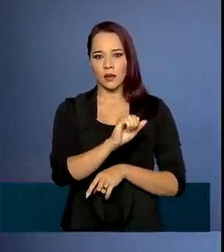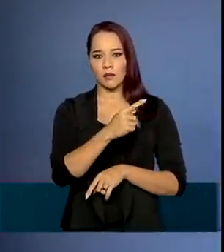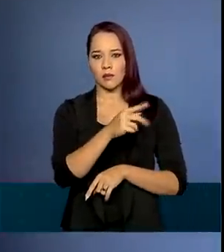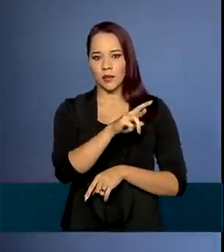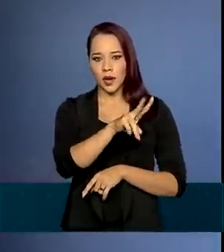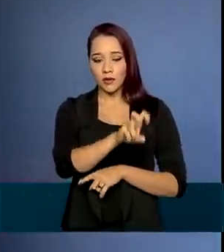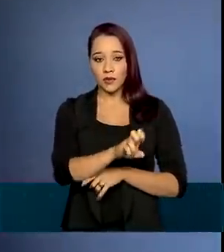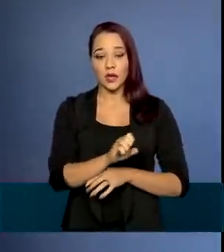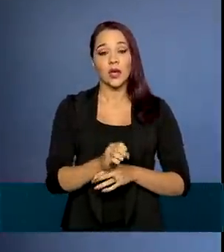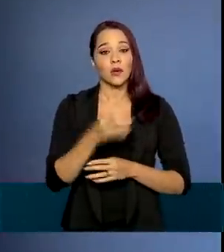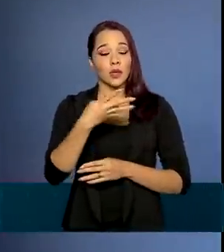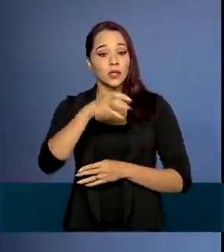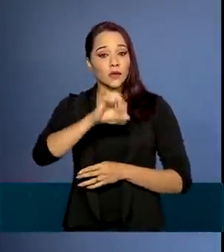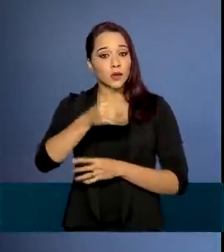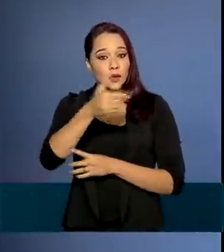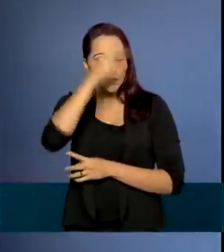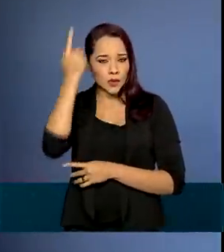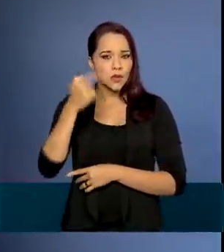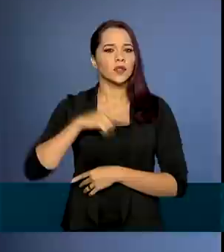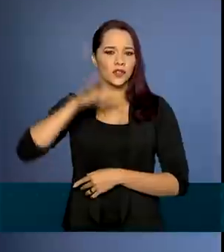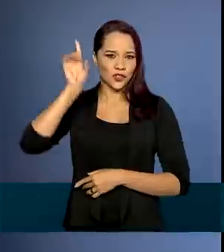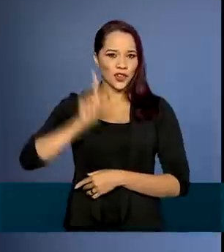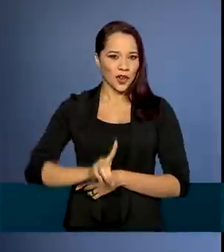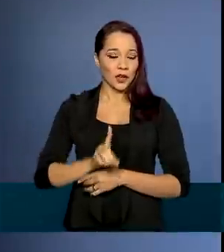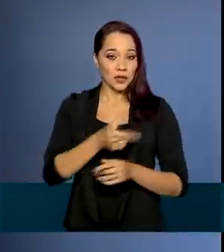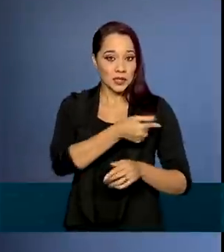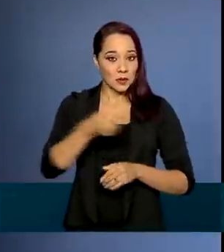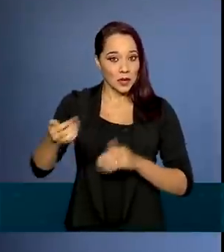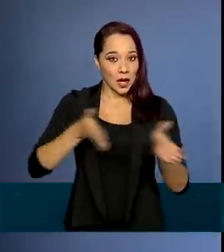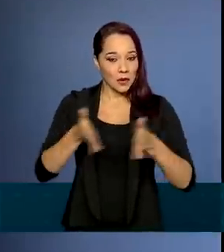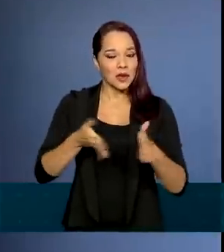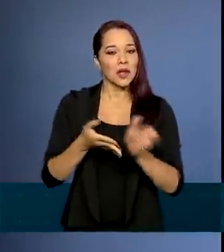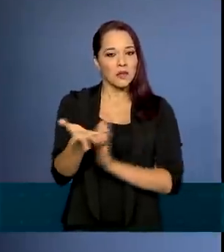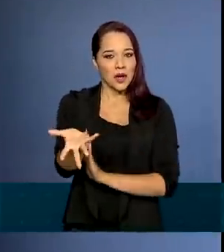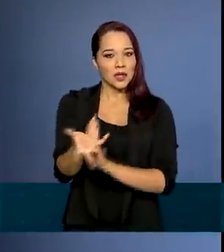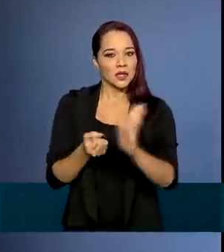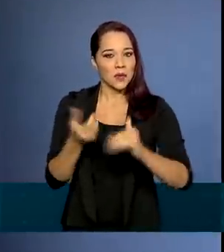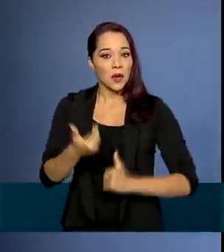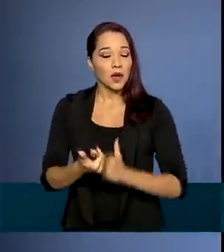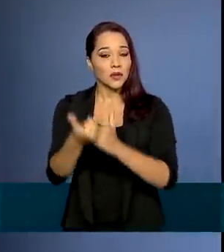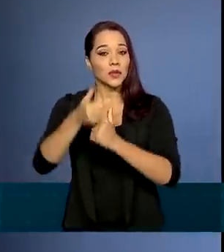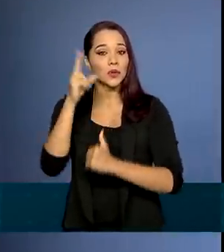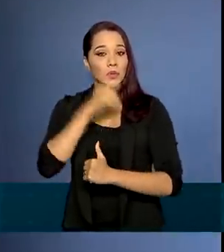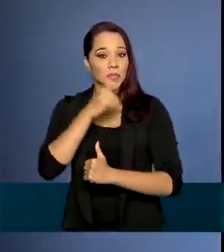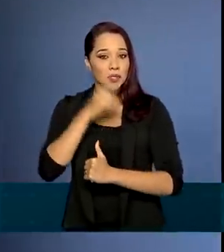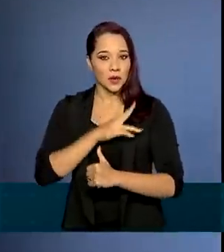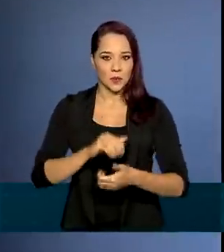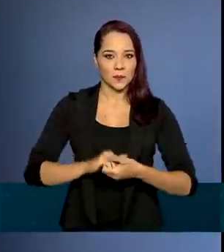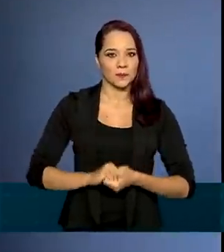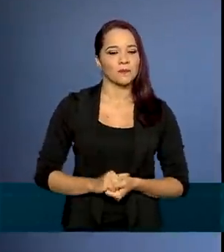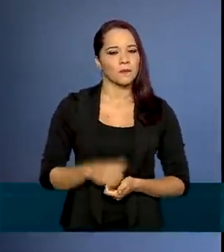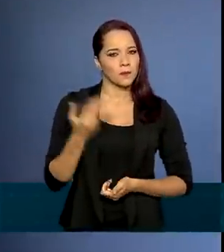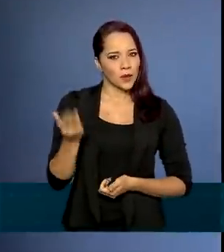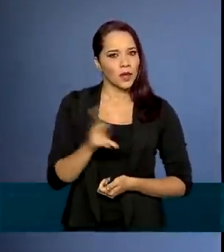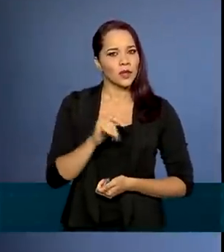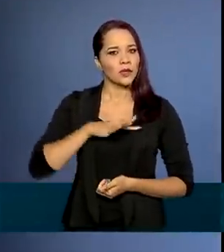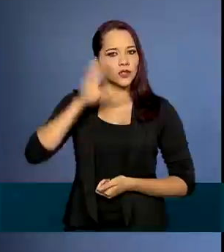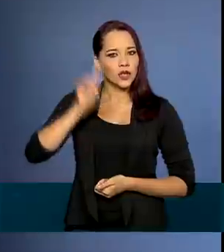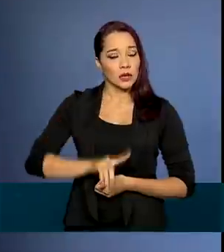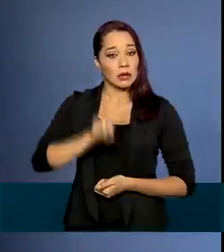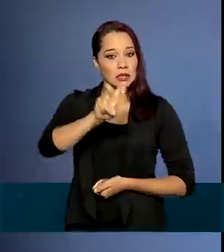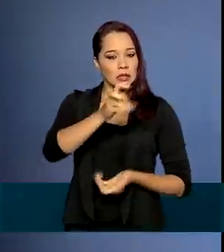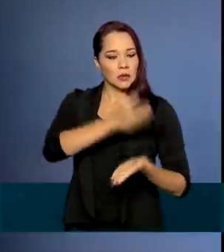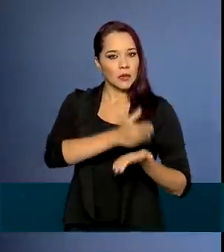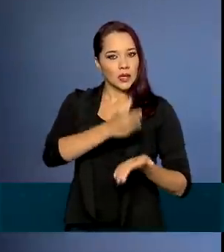492 mil pessoas foram habilitadas nesta semana para receber o auxílio emergencial. Elas terão direito às 5